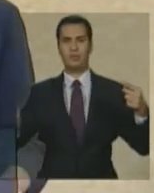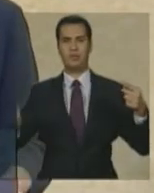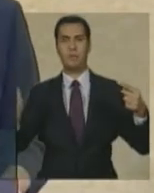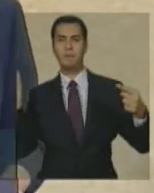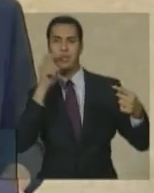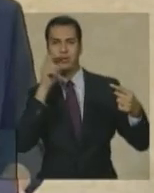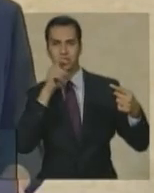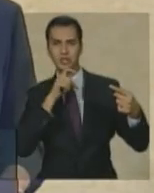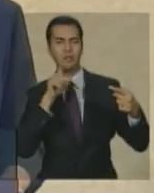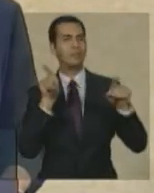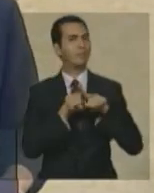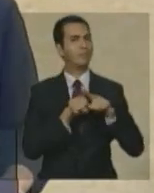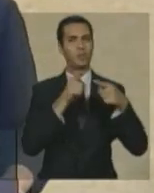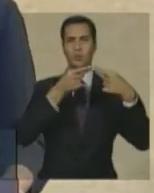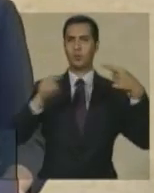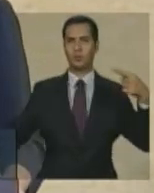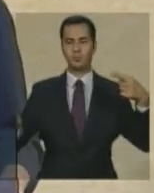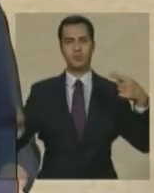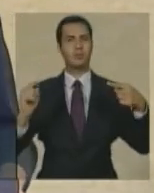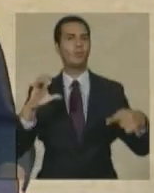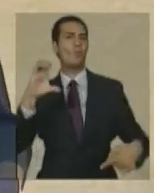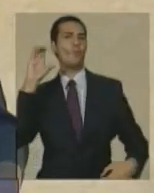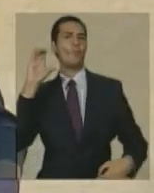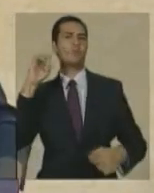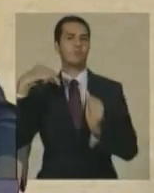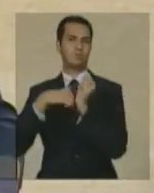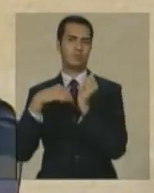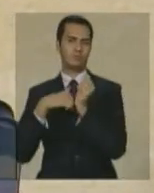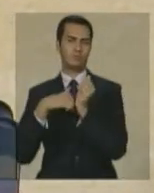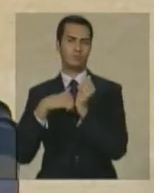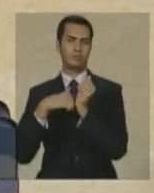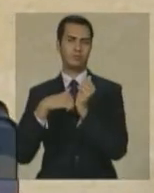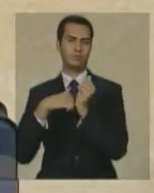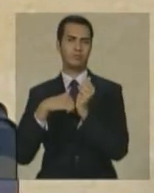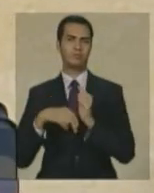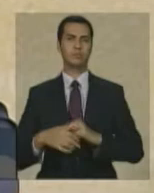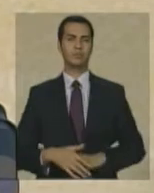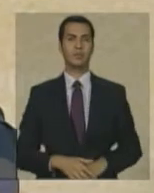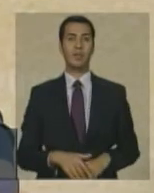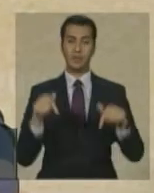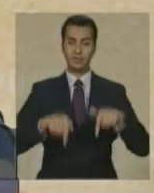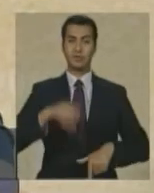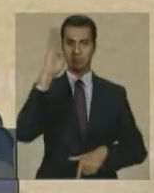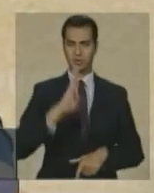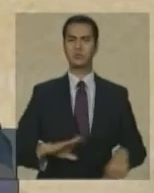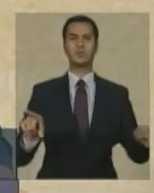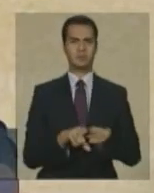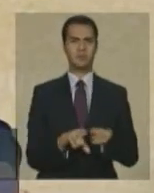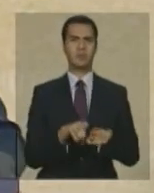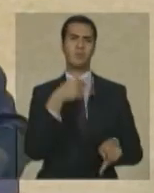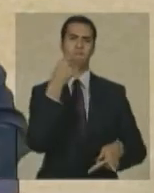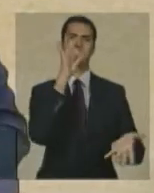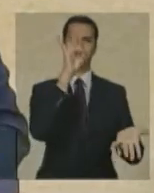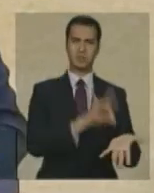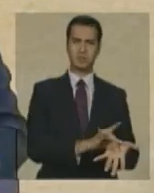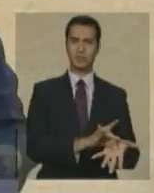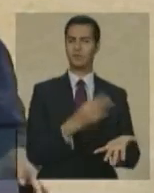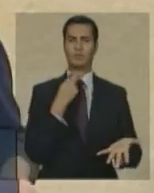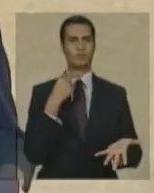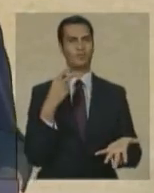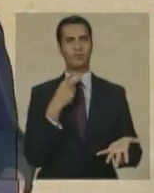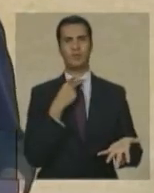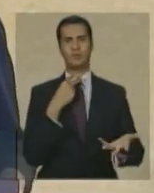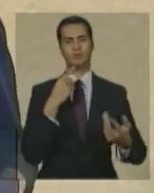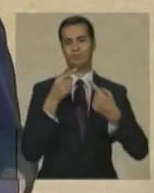não podemos deixar que no Brasil a verdade se corrompa com o silêncio depois